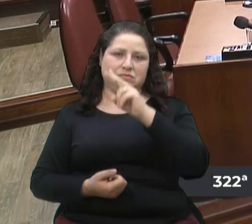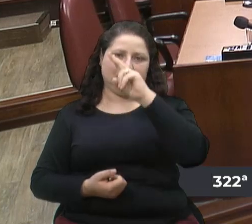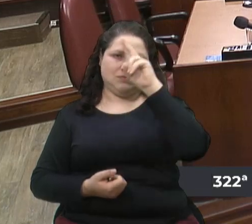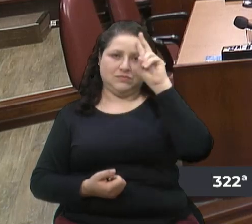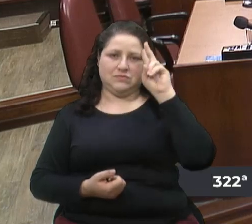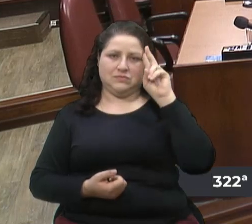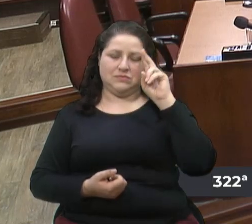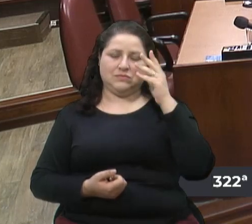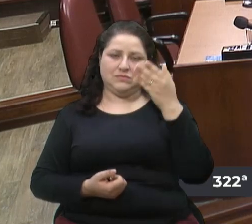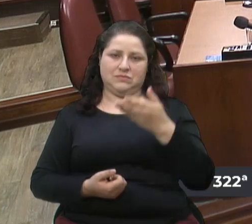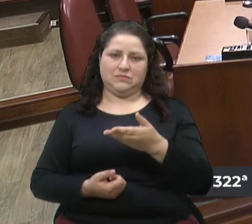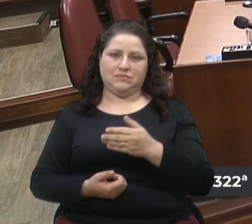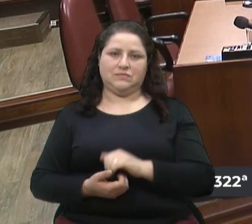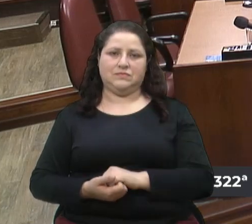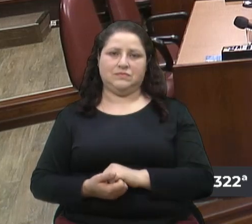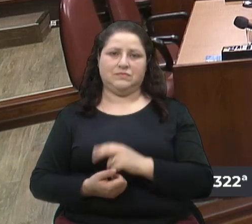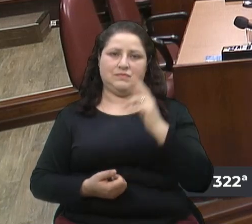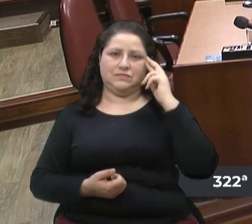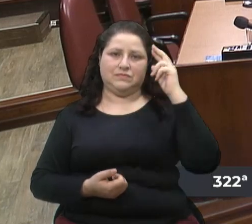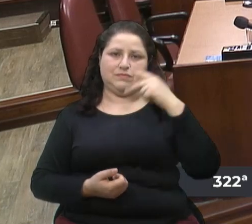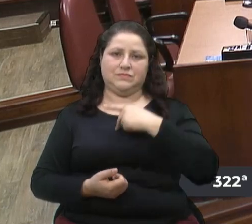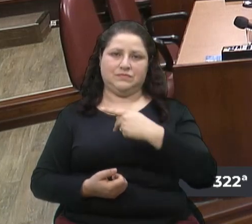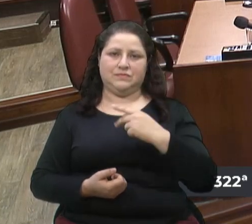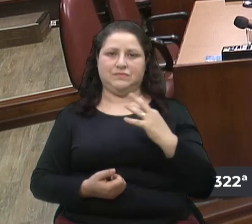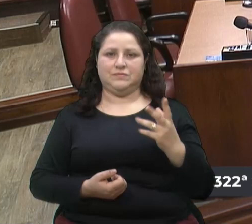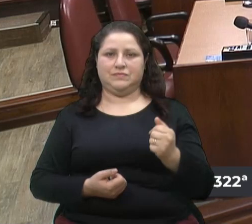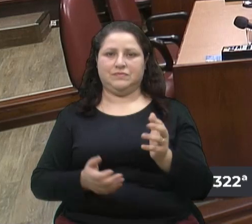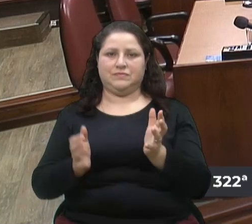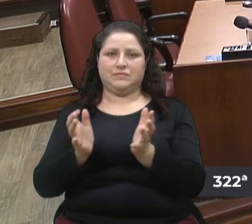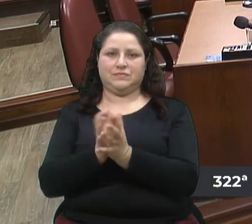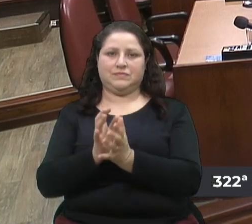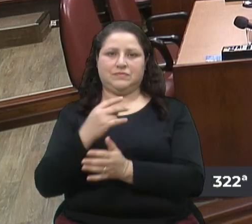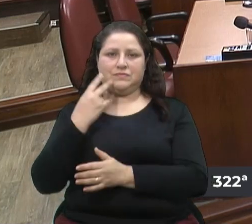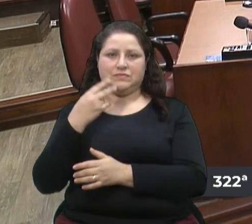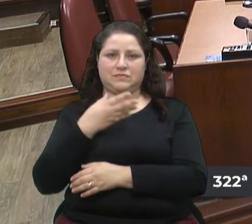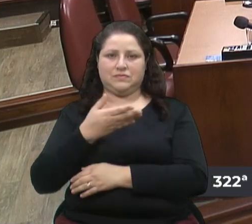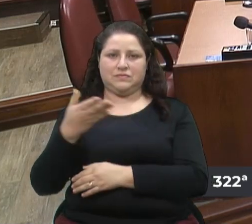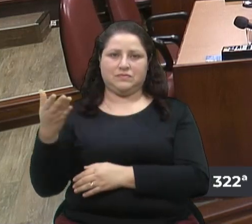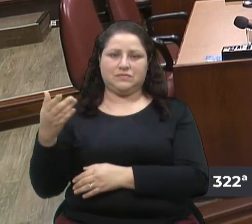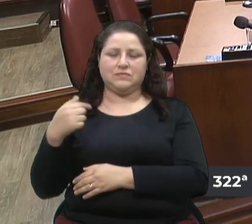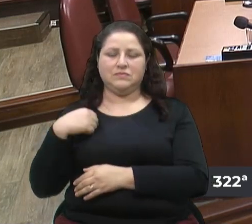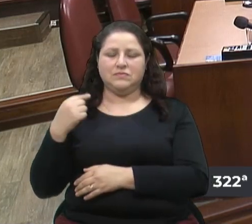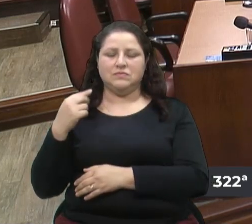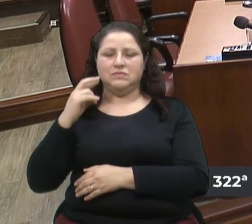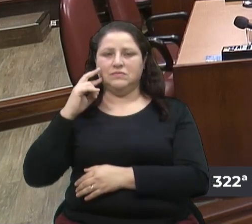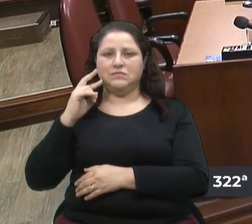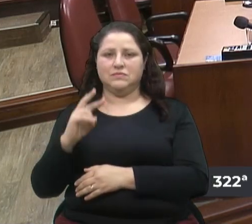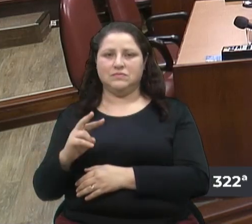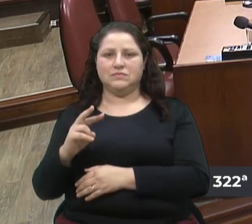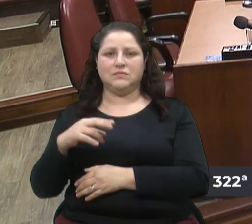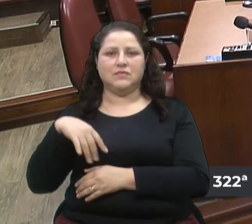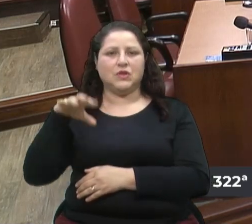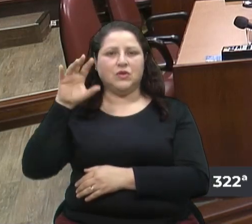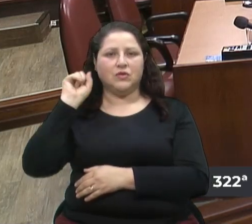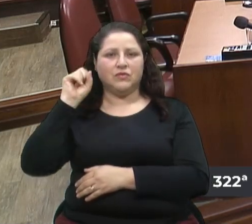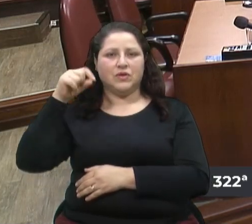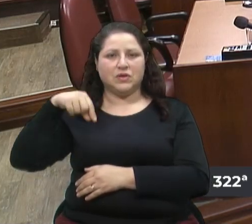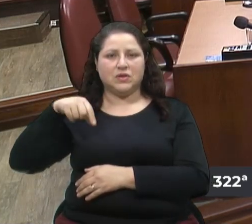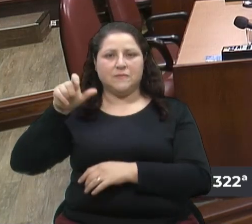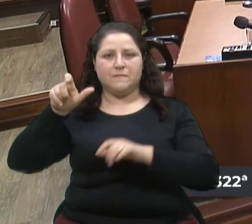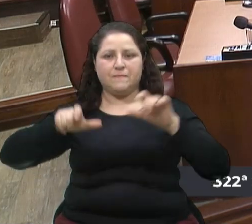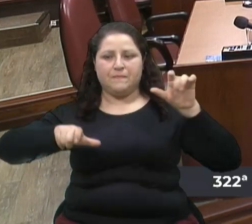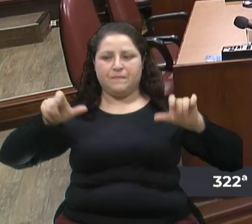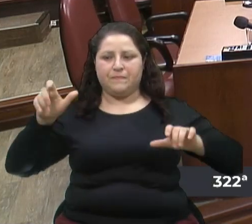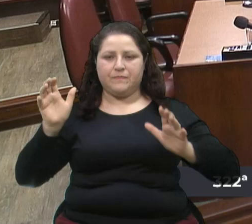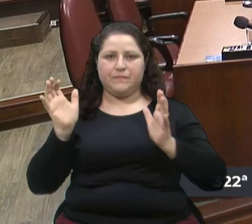Senhor presidente, colegas, vereadores, eu ouvi aqui dentro colegas